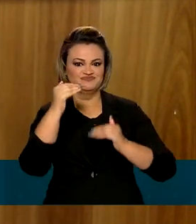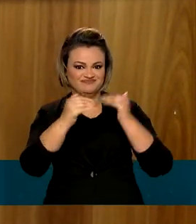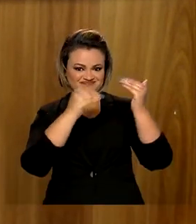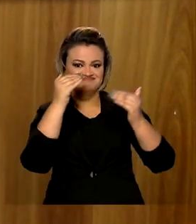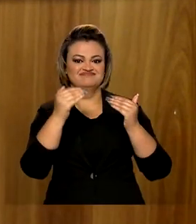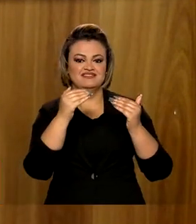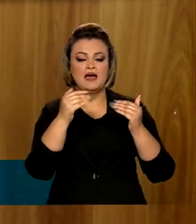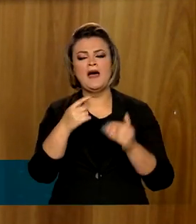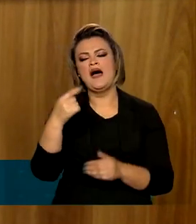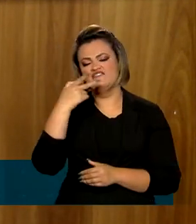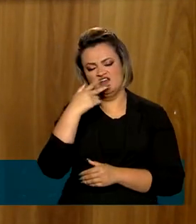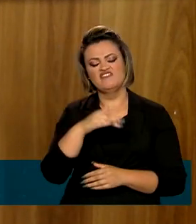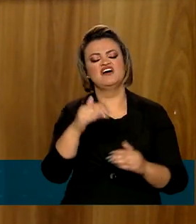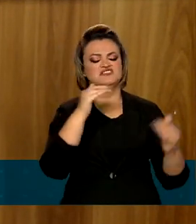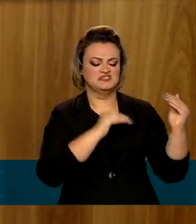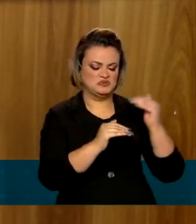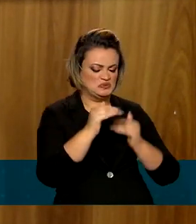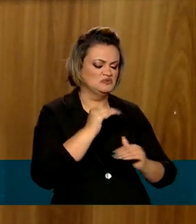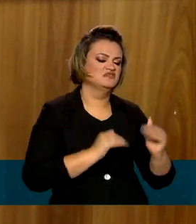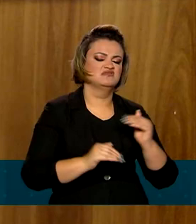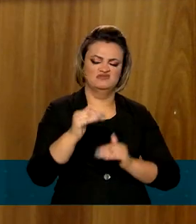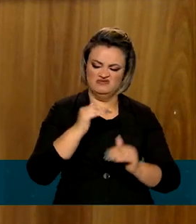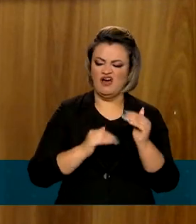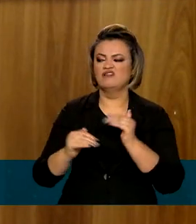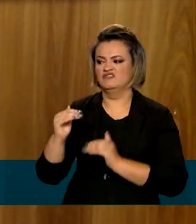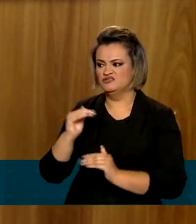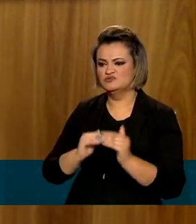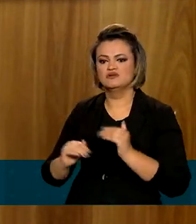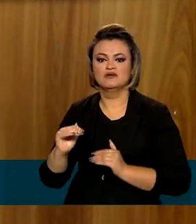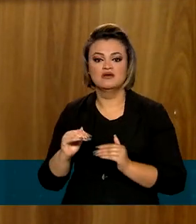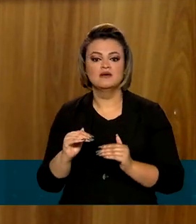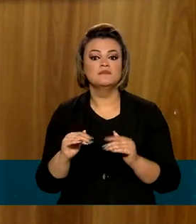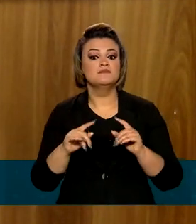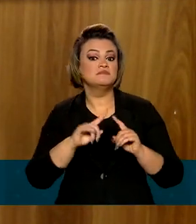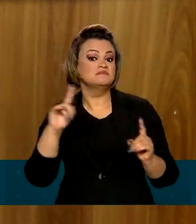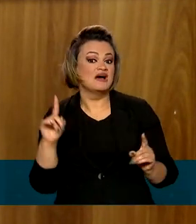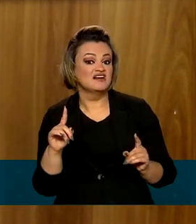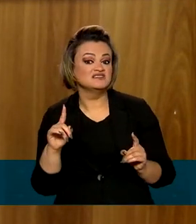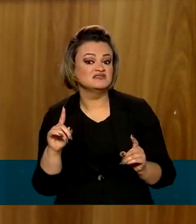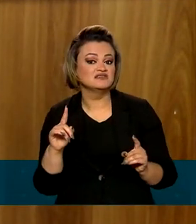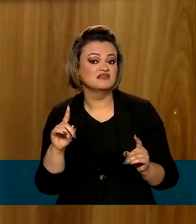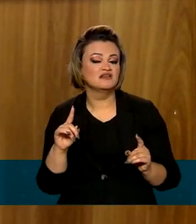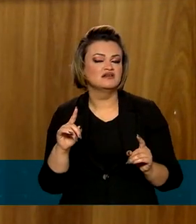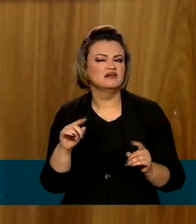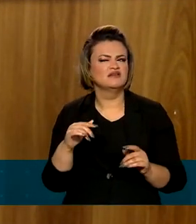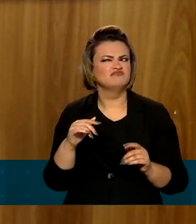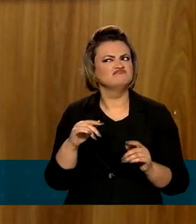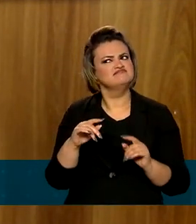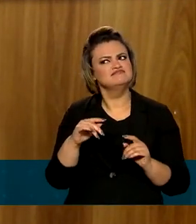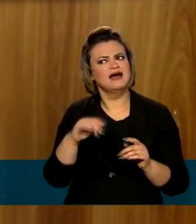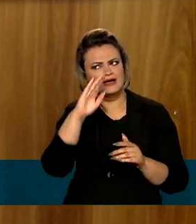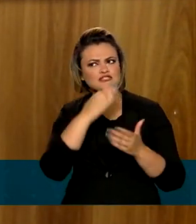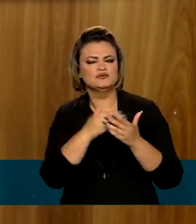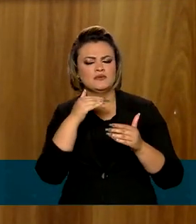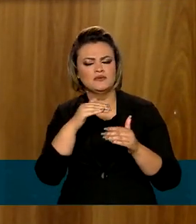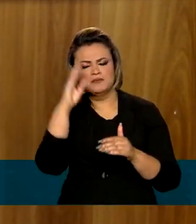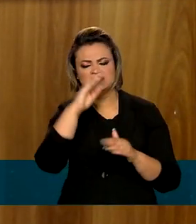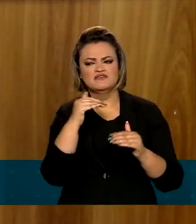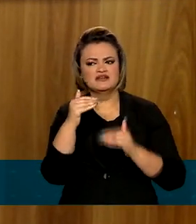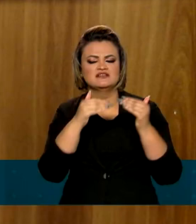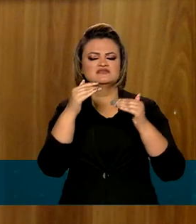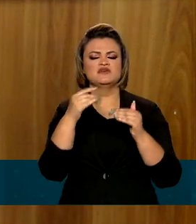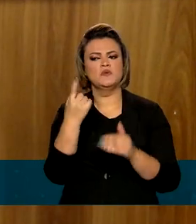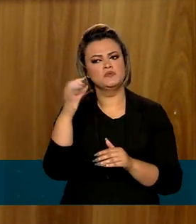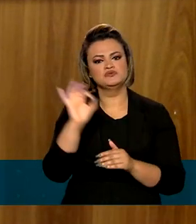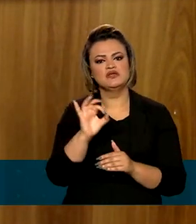recessão, diziam os críticos. Na verdade, depois diziam que o Brasil ia crescer 1%, 2%, agora já está em 2